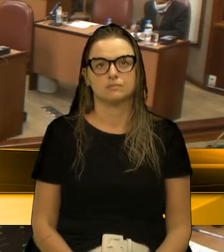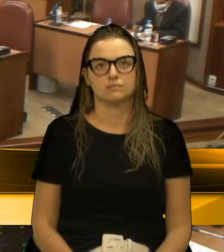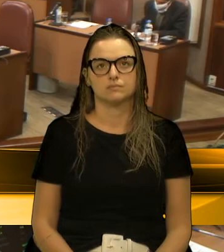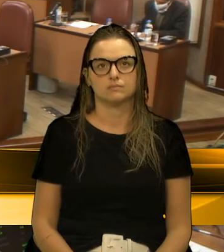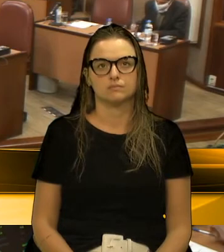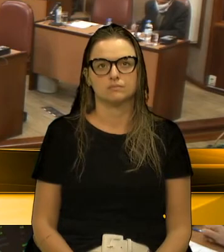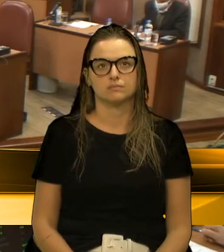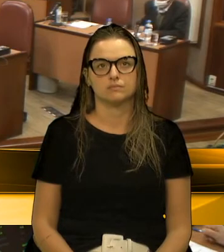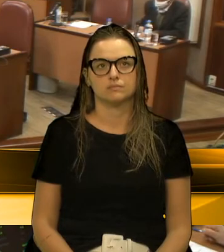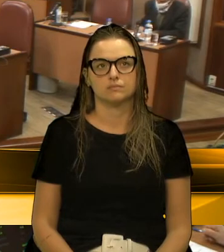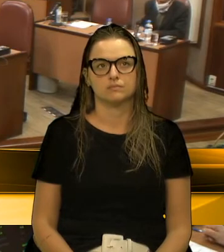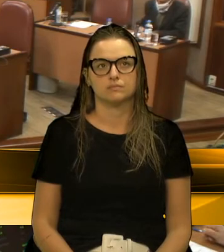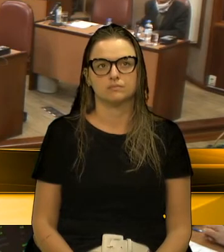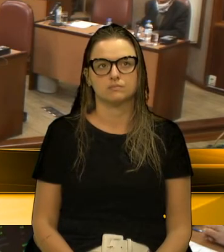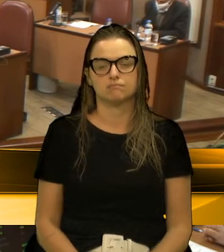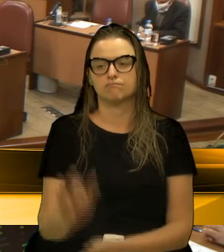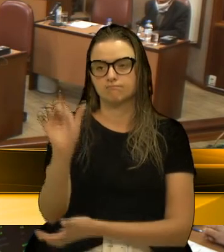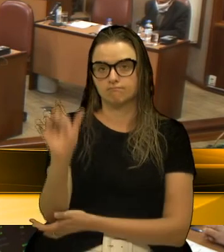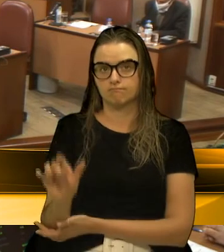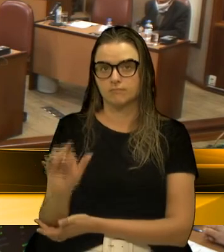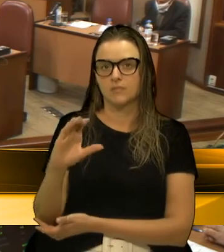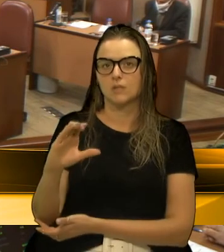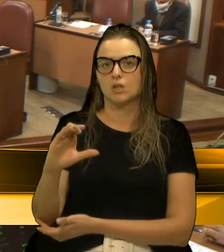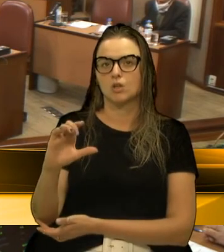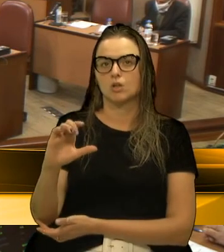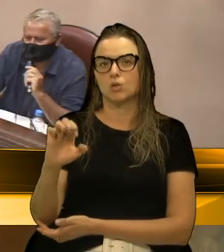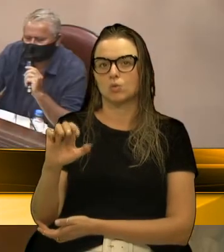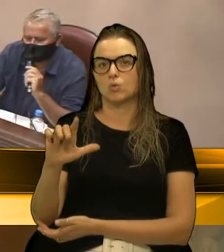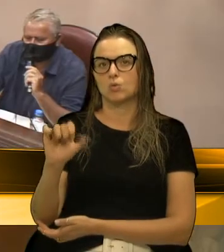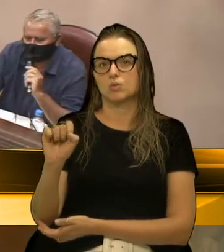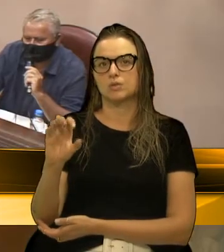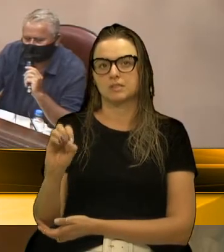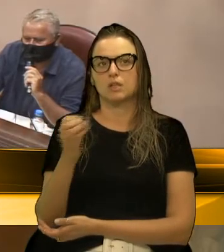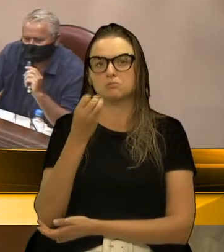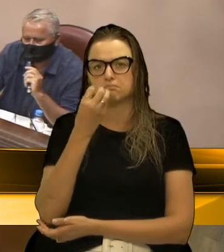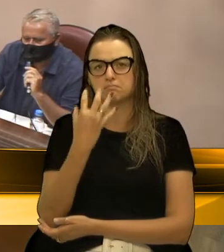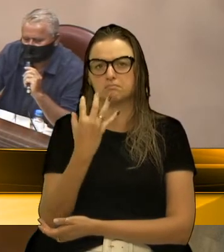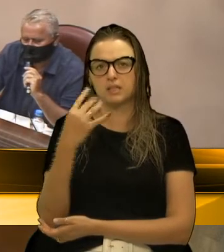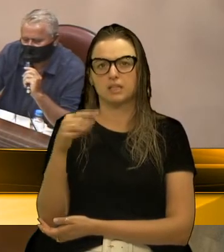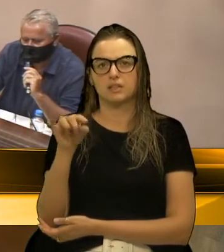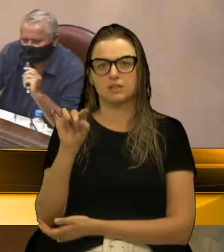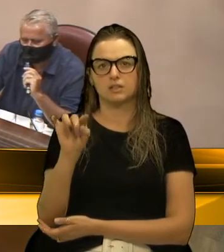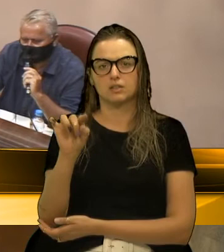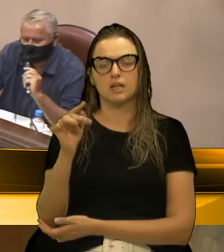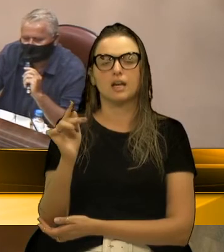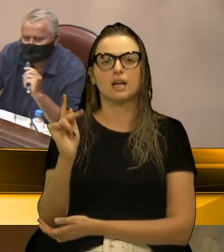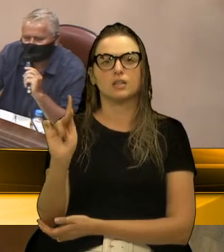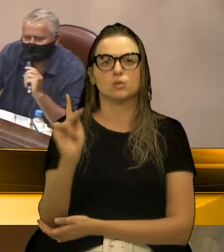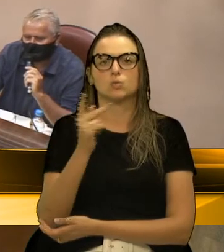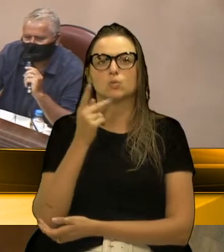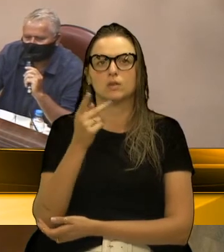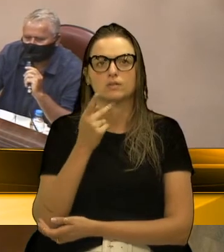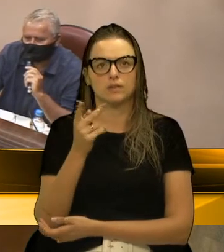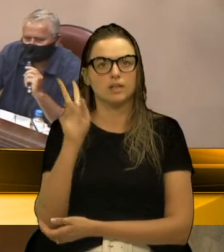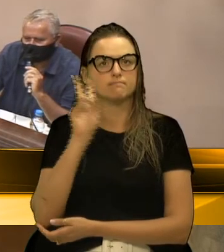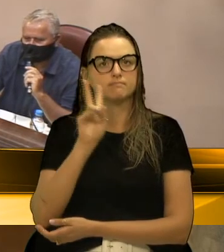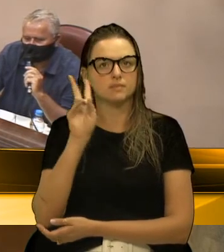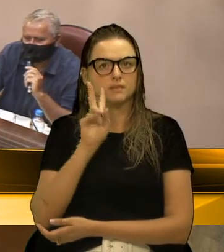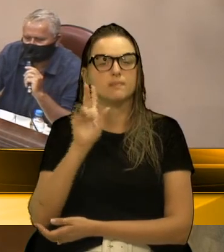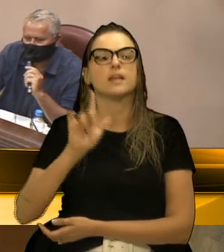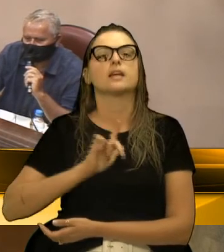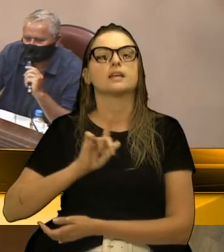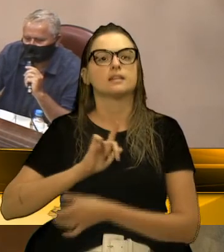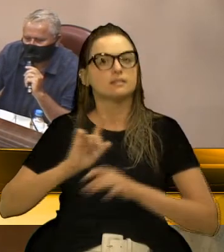O Celso, muito bem a sua lembrança, teve uma